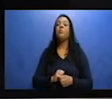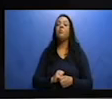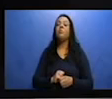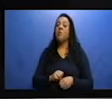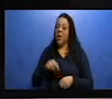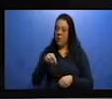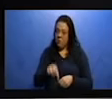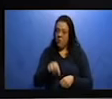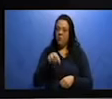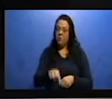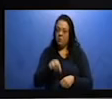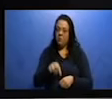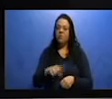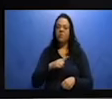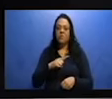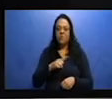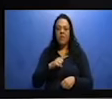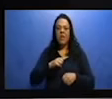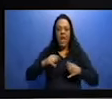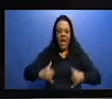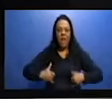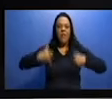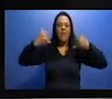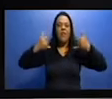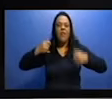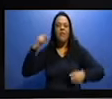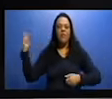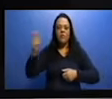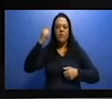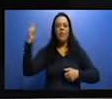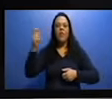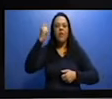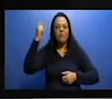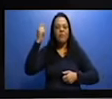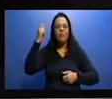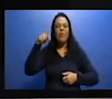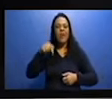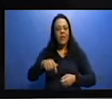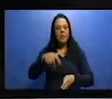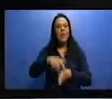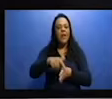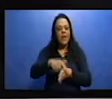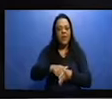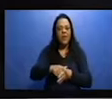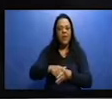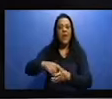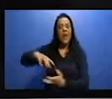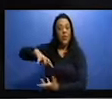aí Festa do Peão de Boiadeiro de Barretos, que leva o nome de Barretos aí até mesmo para o cenário internacional.